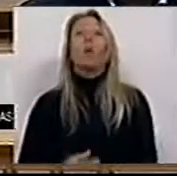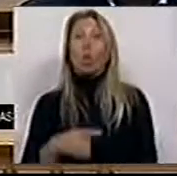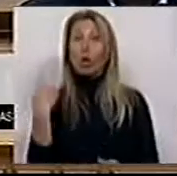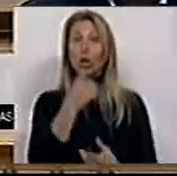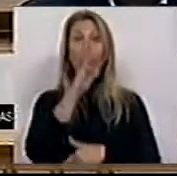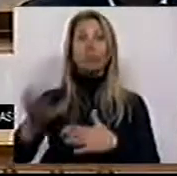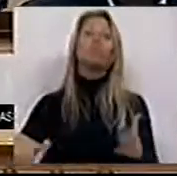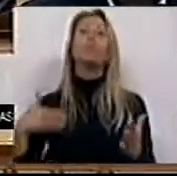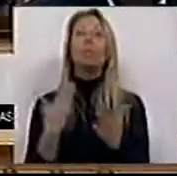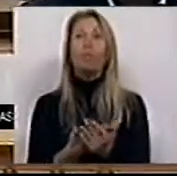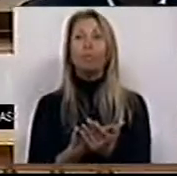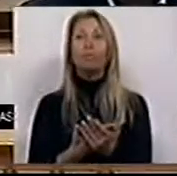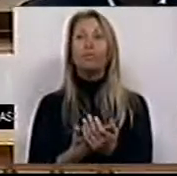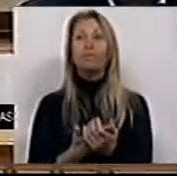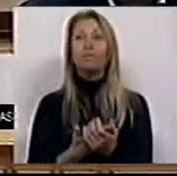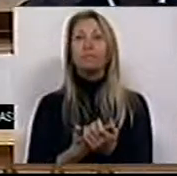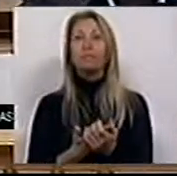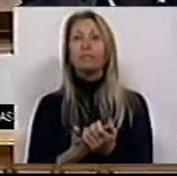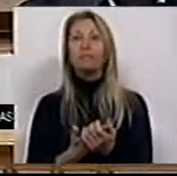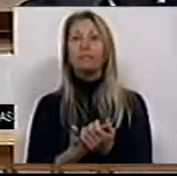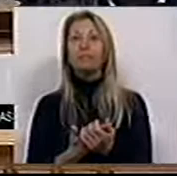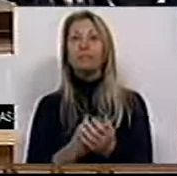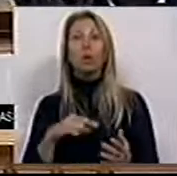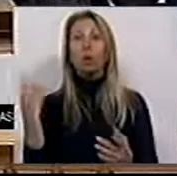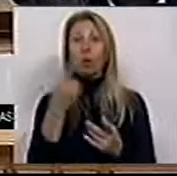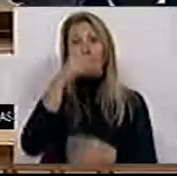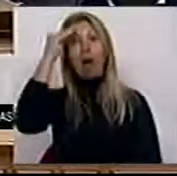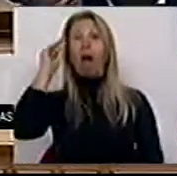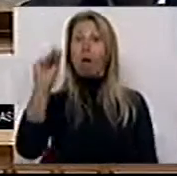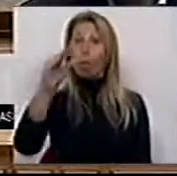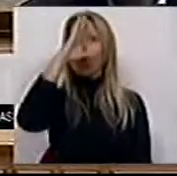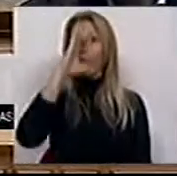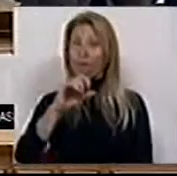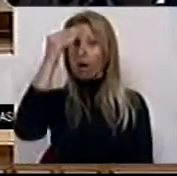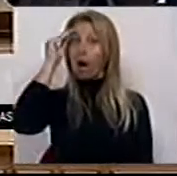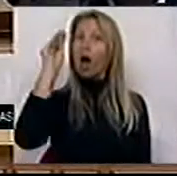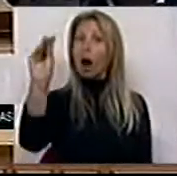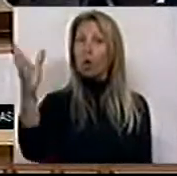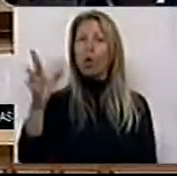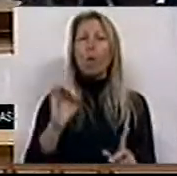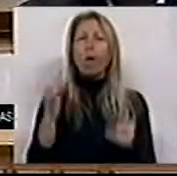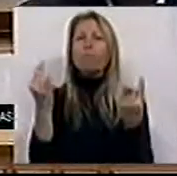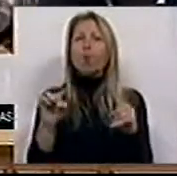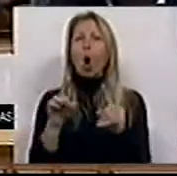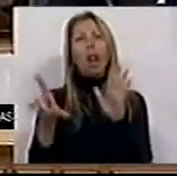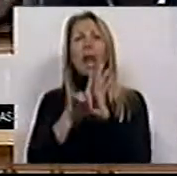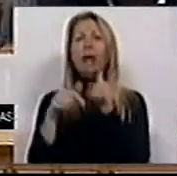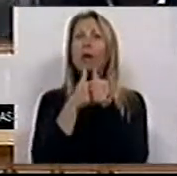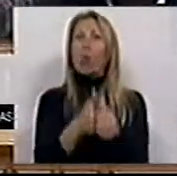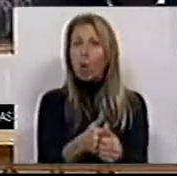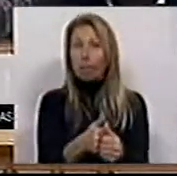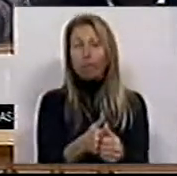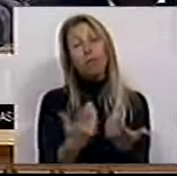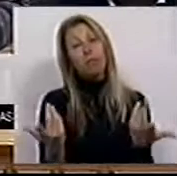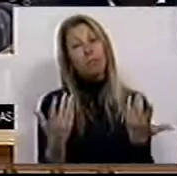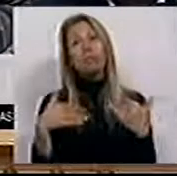propomos é que, e o que nós aconselhamos o Governo é não só o cumprimento da lei, mas também